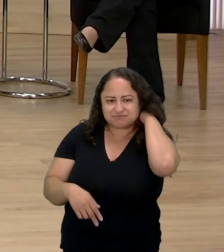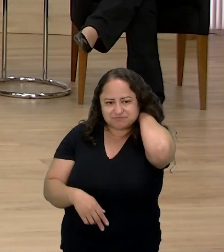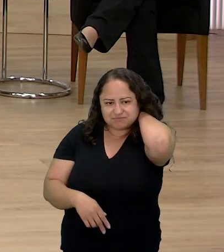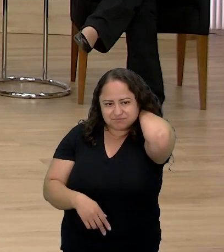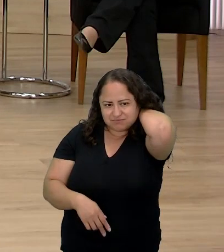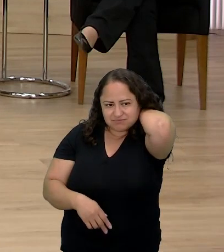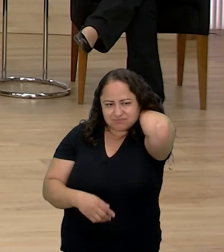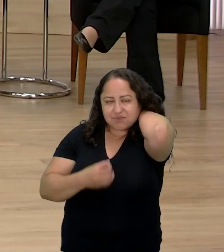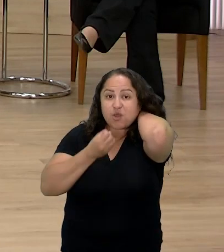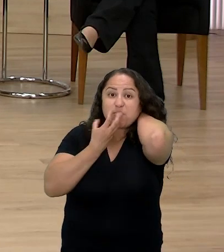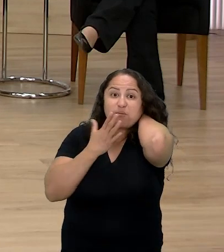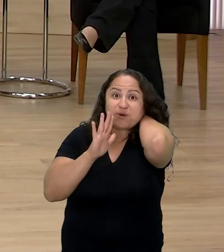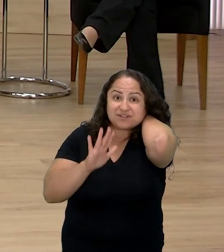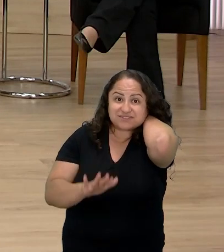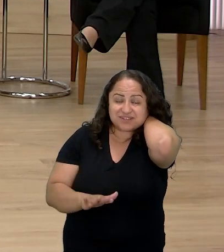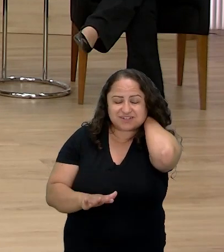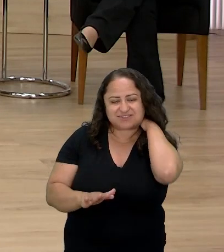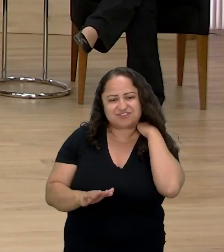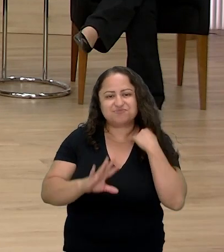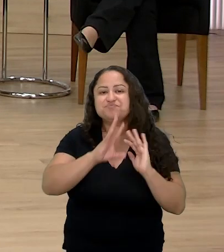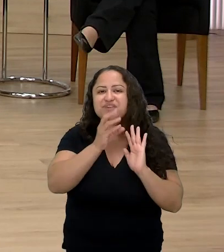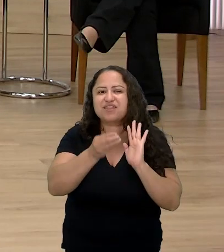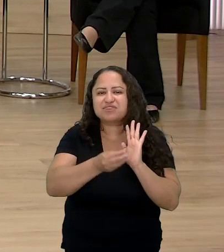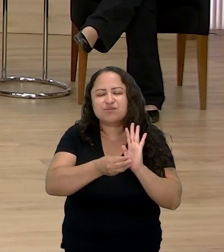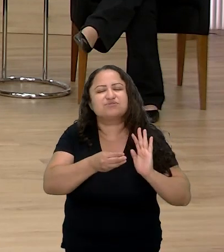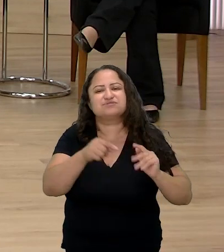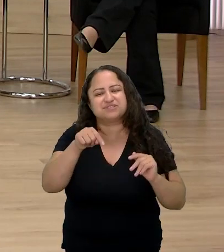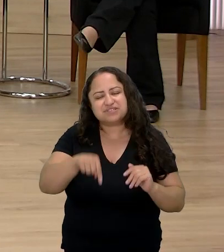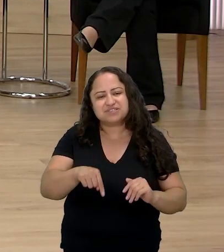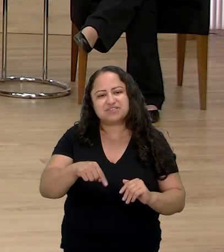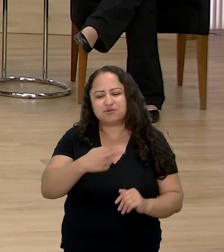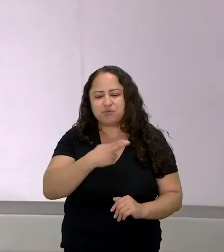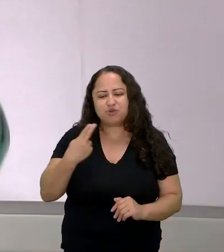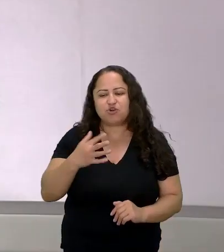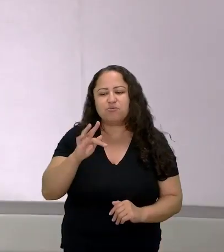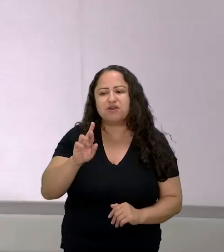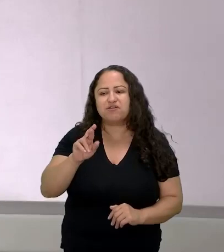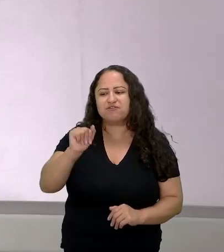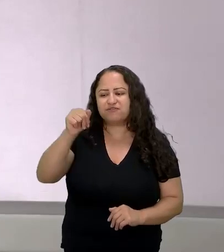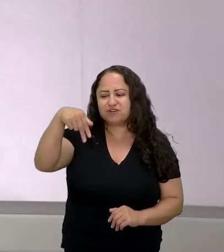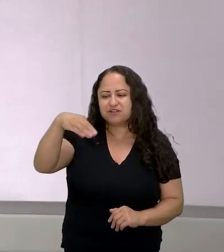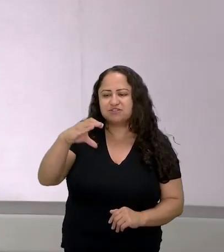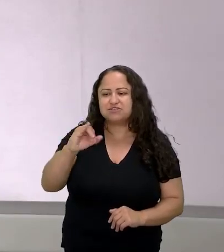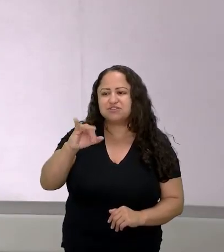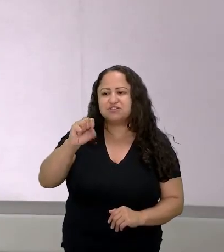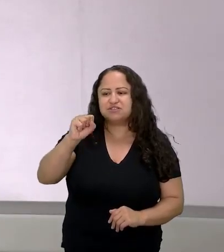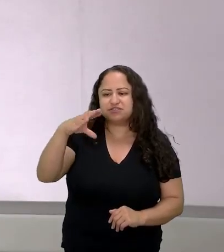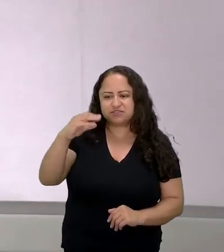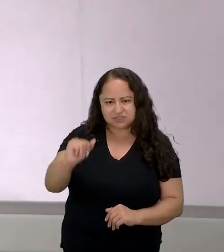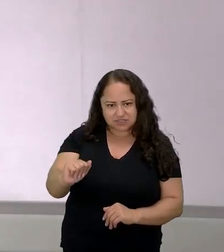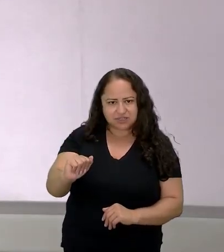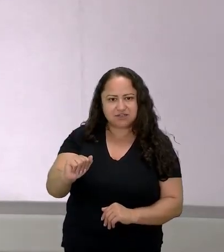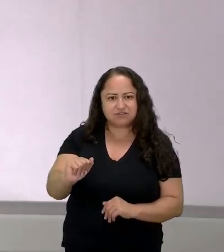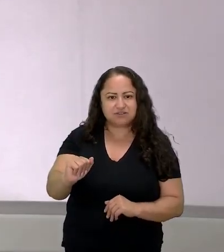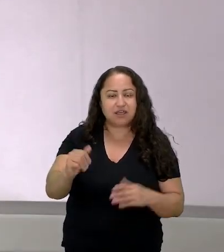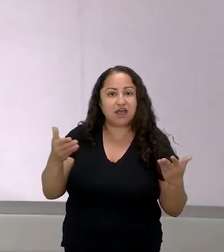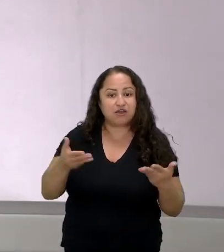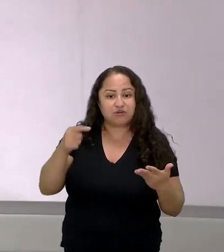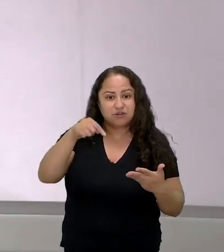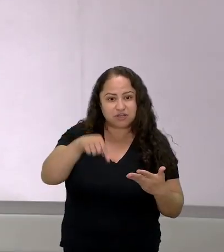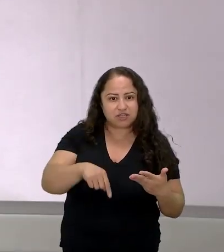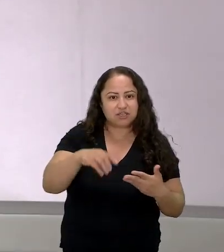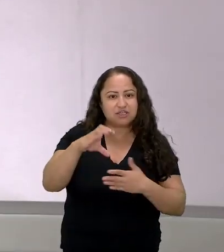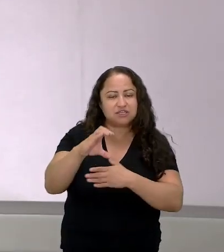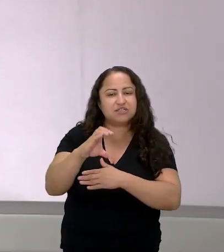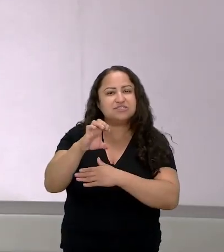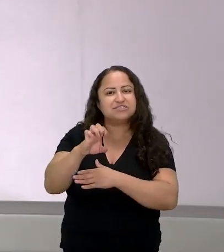boa tarde a todos e a todas meu nome é Francisca Rodrigues eu estou atuando no CFOG